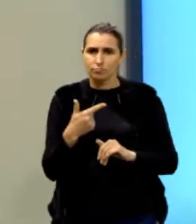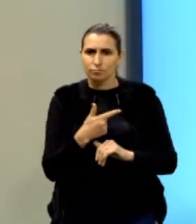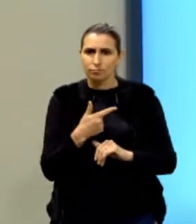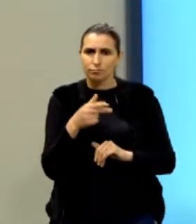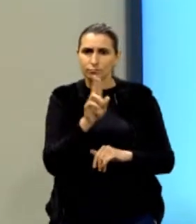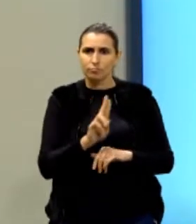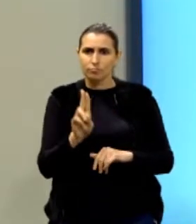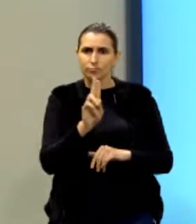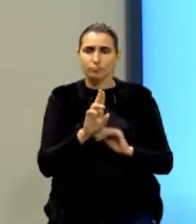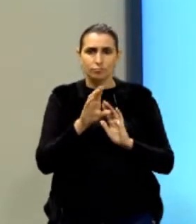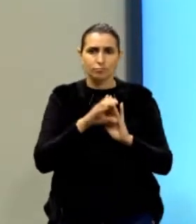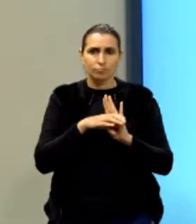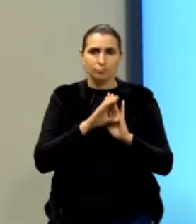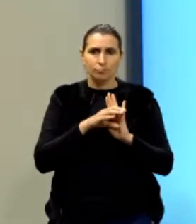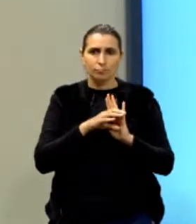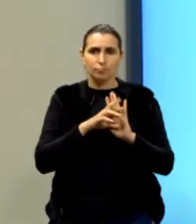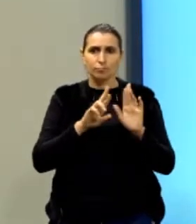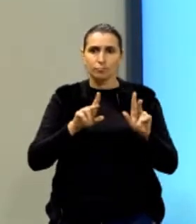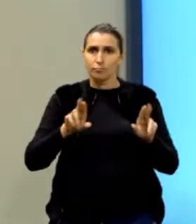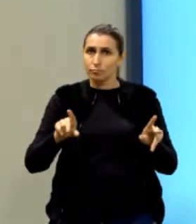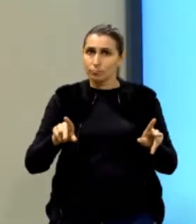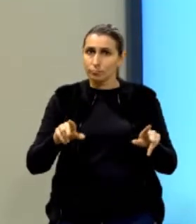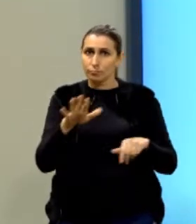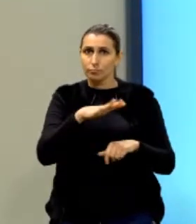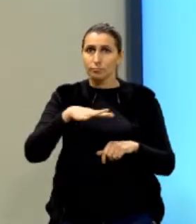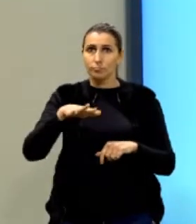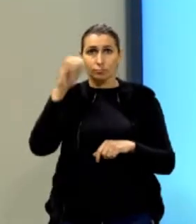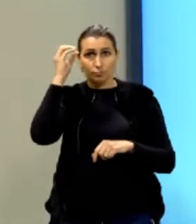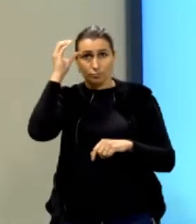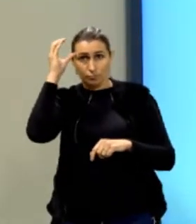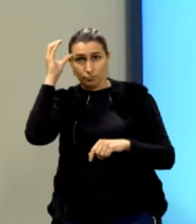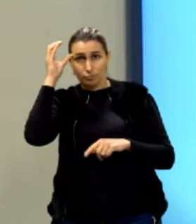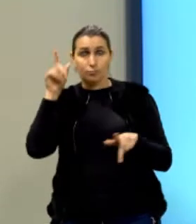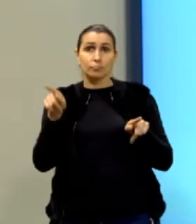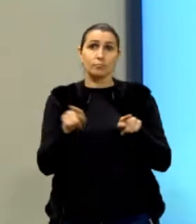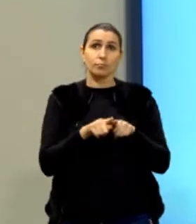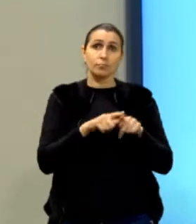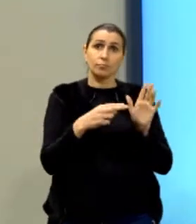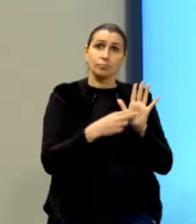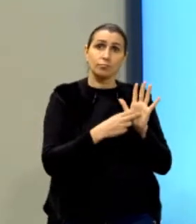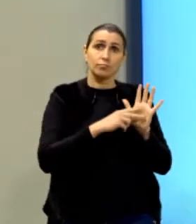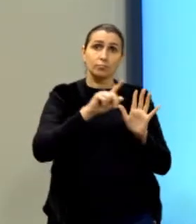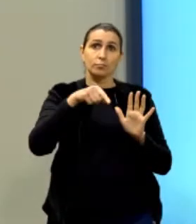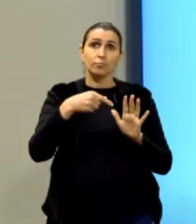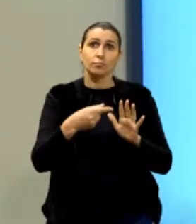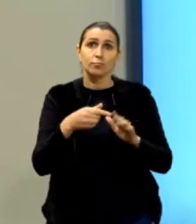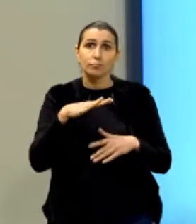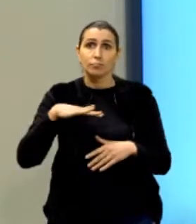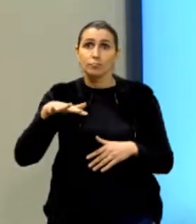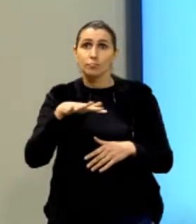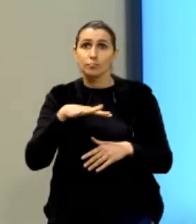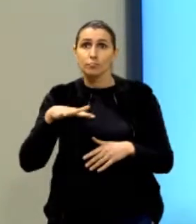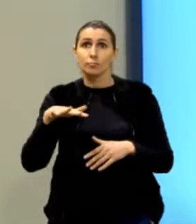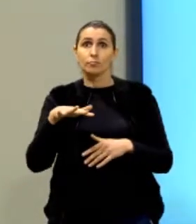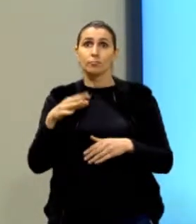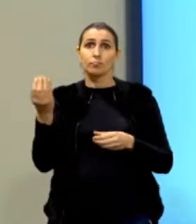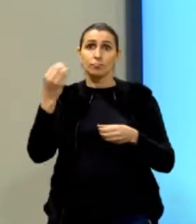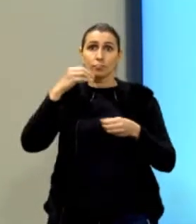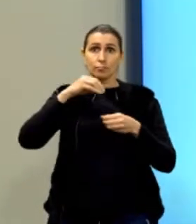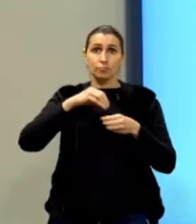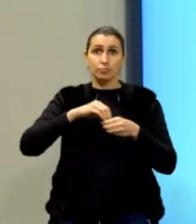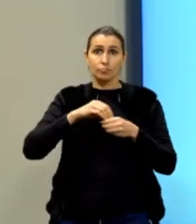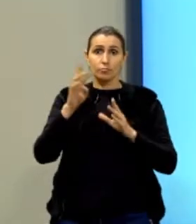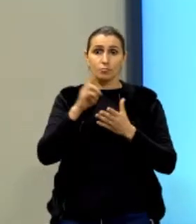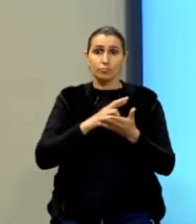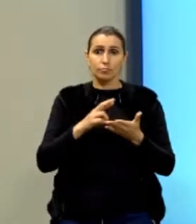aplicar conceitos das várias áreas de conhecimento é trazer outras áreas para dentro da tua